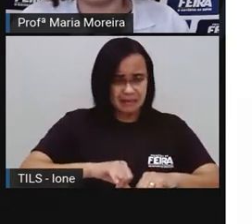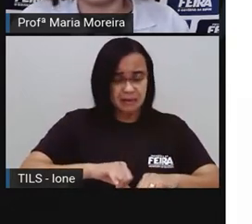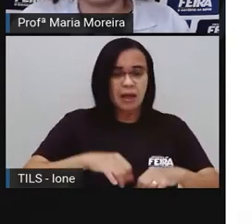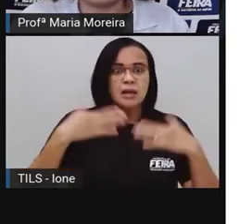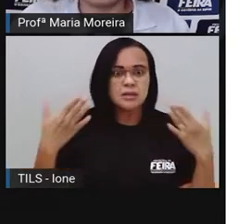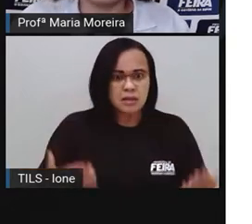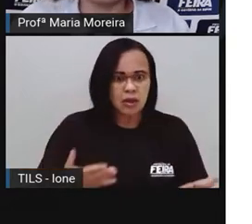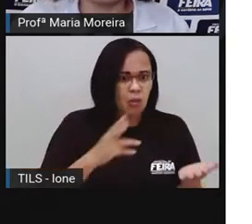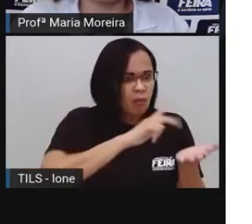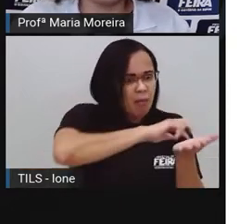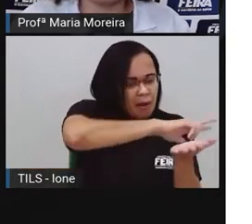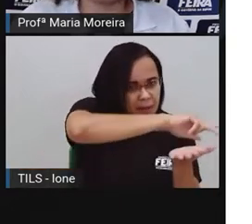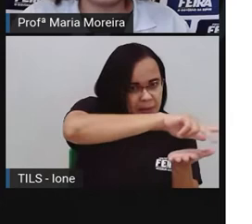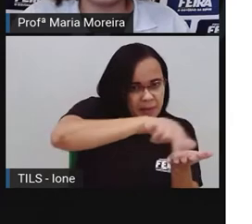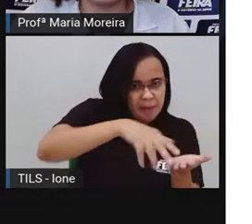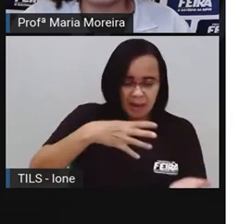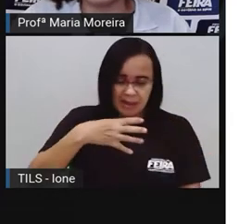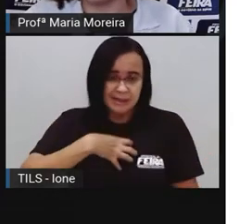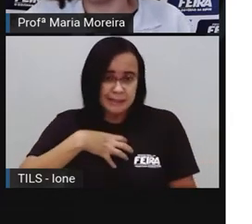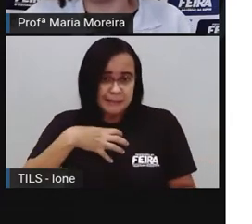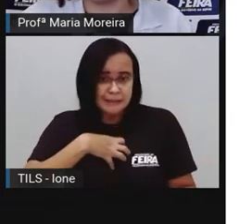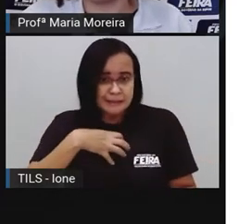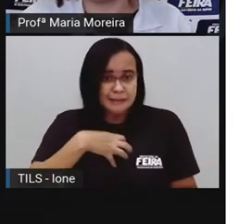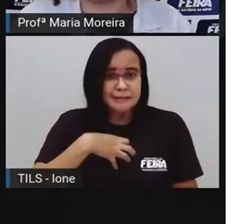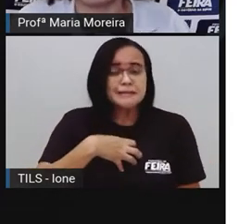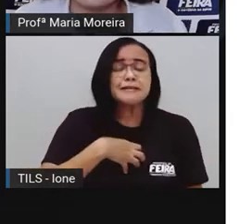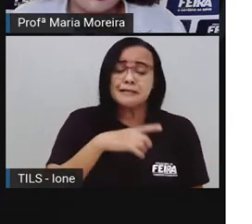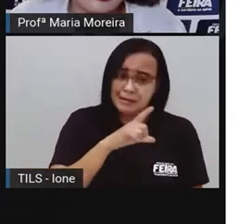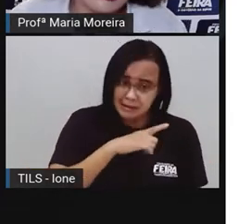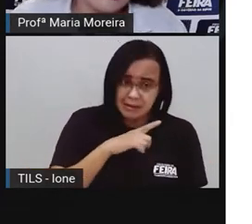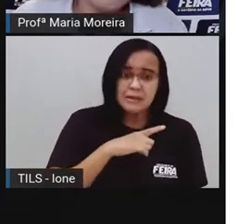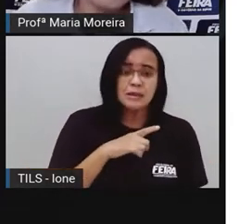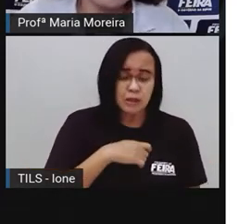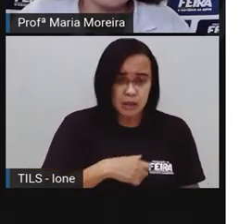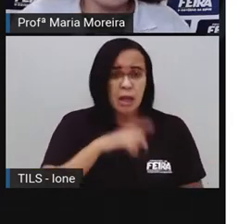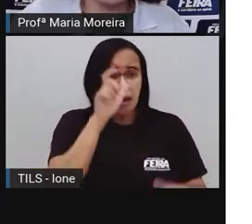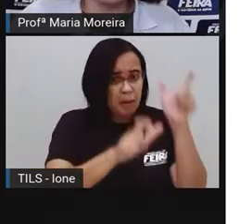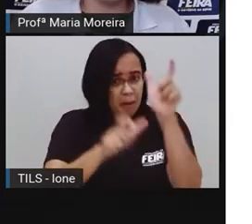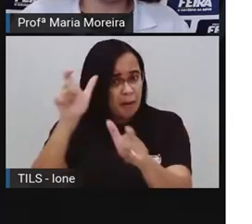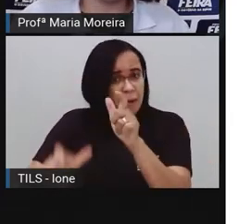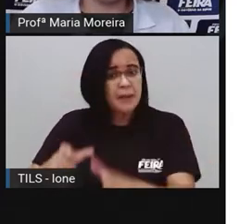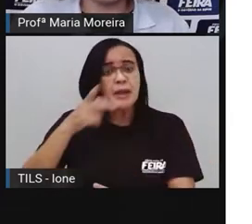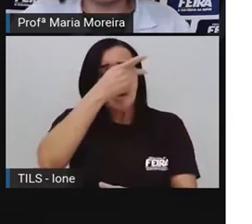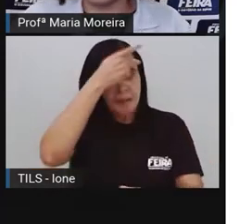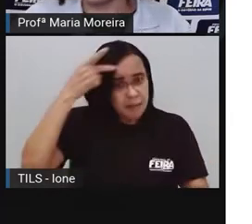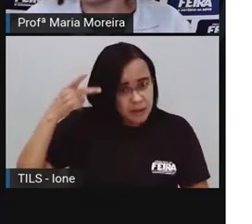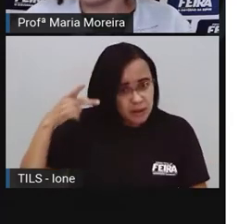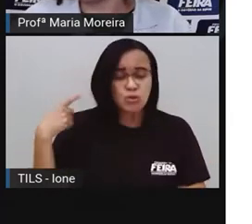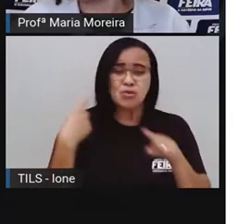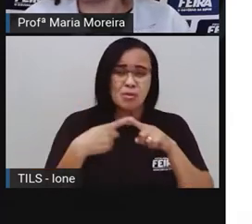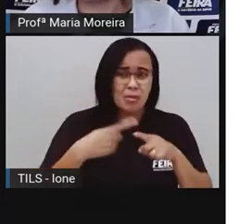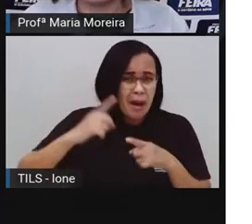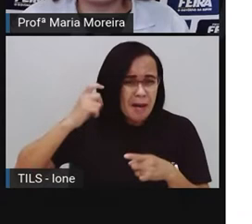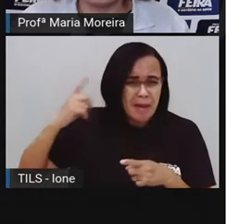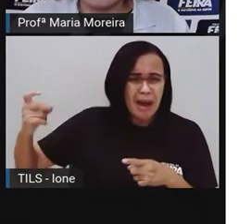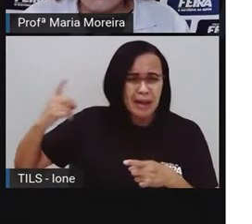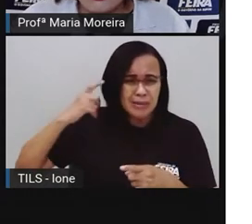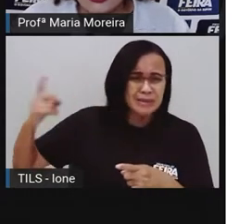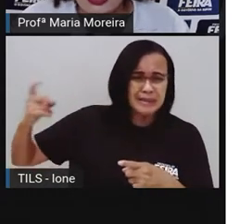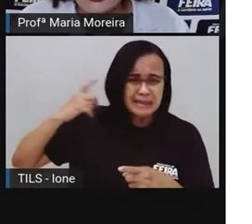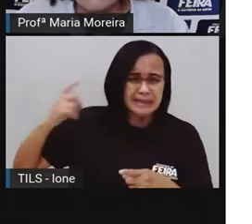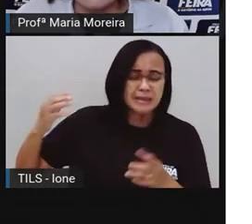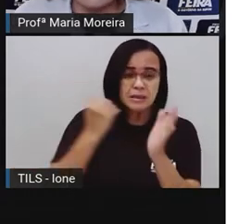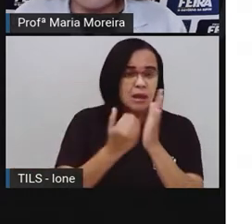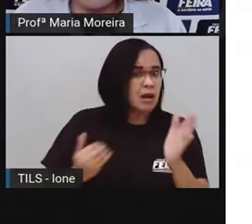geralmente, sintomas comuns sentidos por pessoas que convivem aí com ruídos em excesso. Não quer dizer que se você ouviu uma